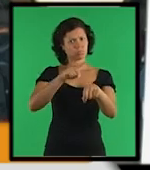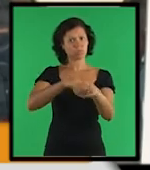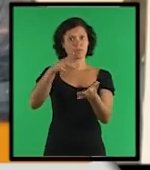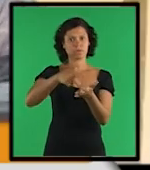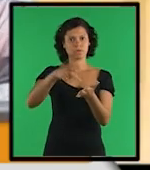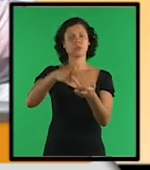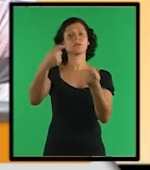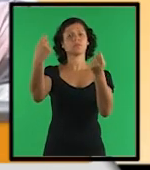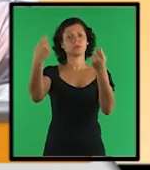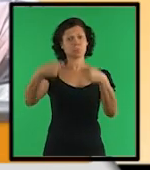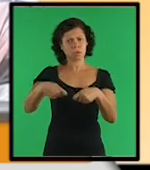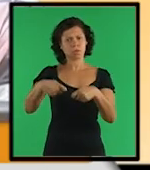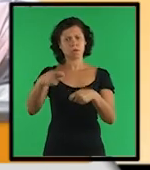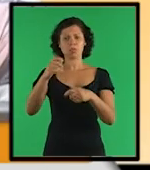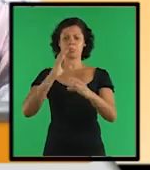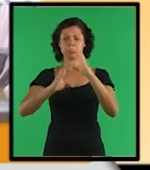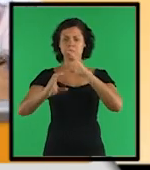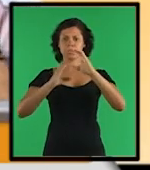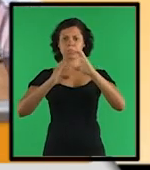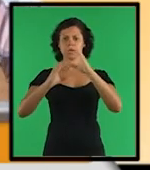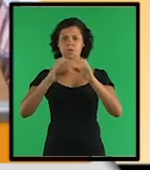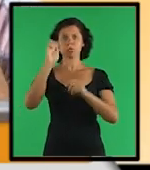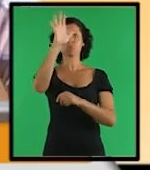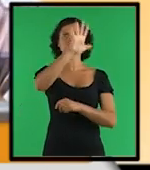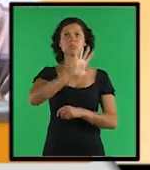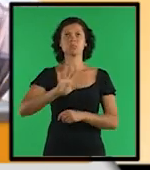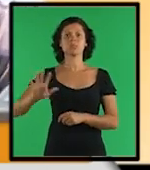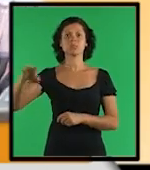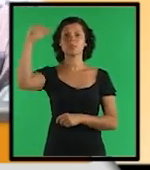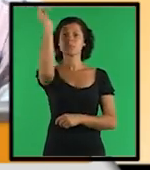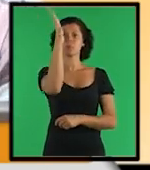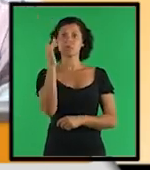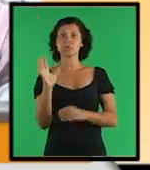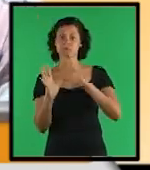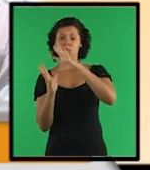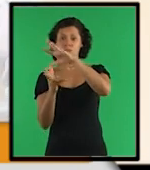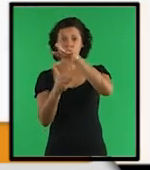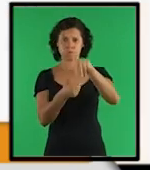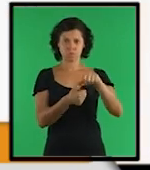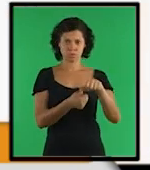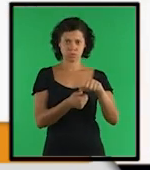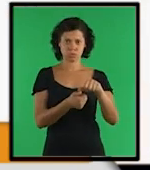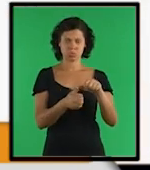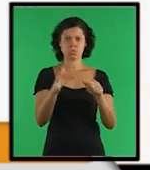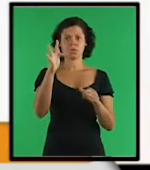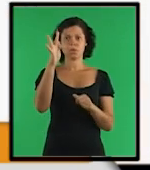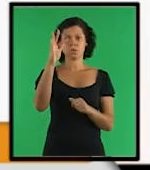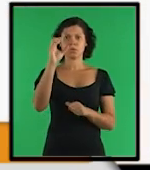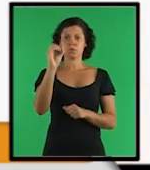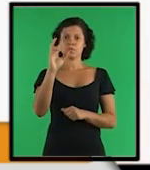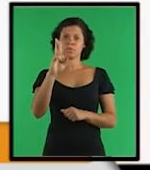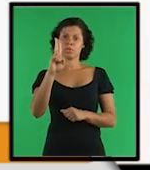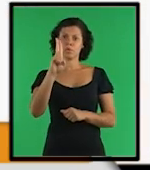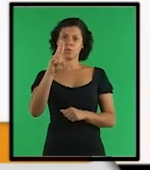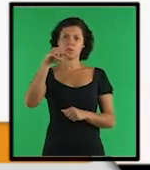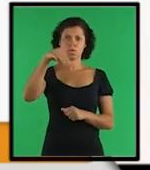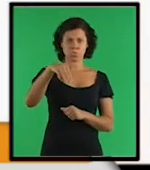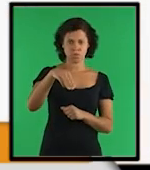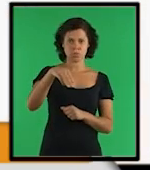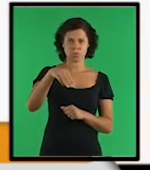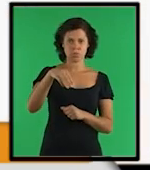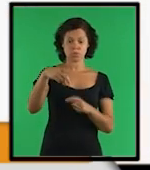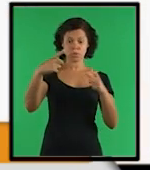participantes de diversas regiões do país e do mundo simultaneamente. O fórum, um espaço virtual de